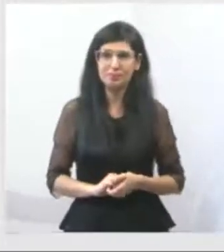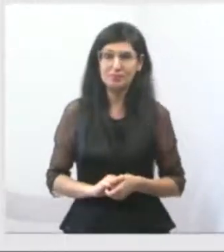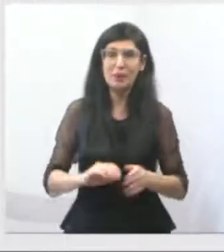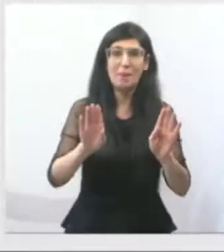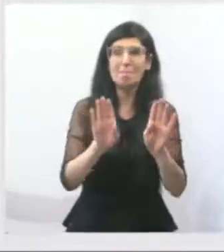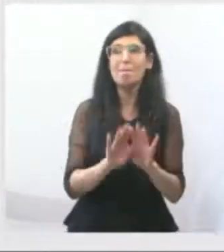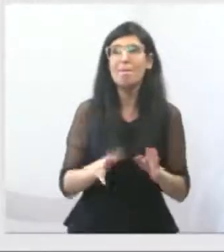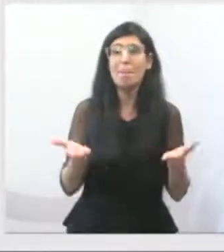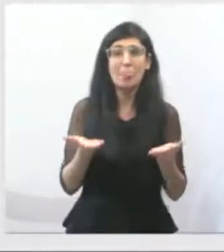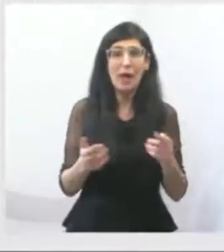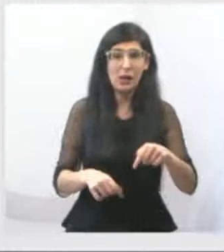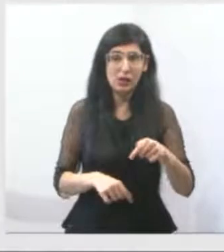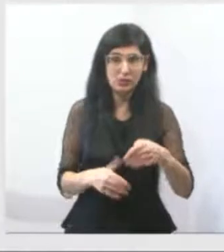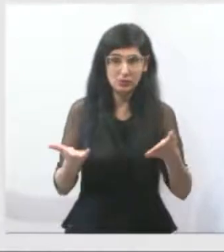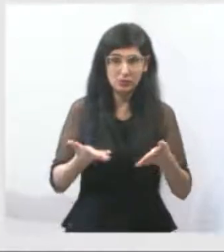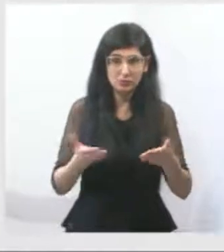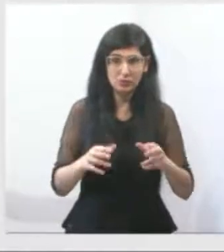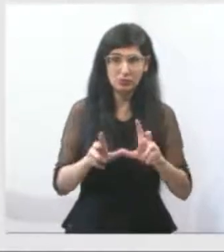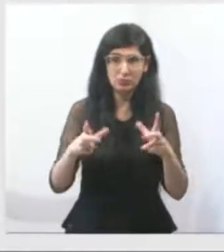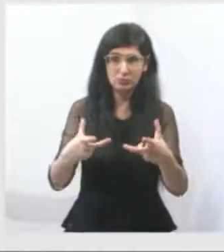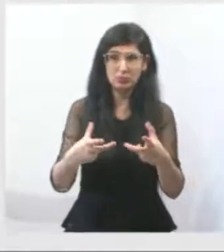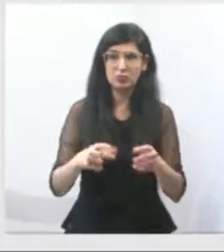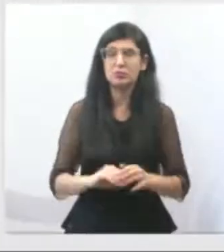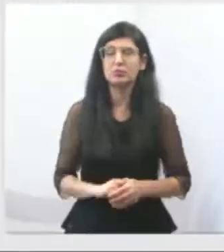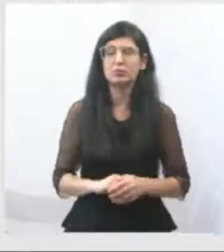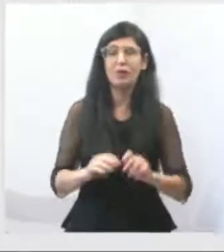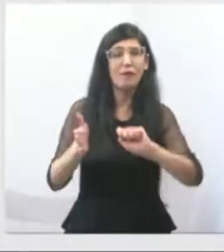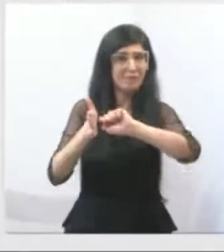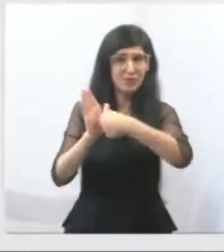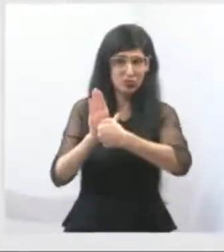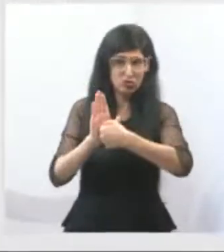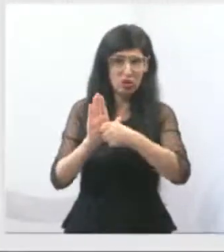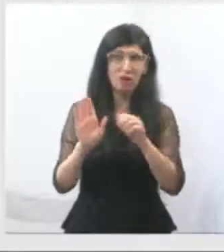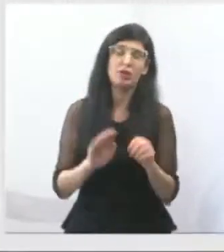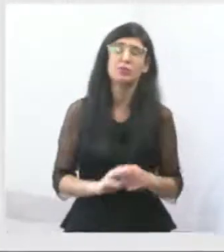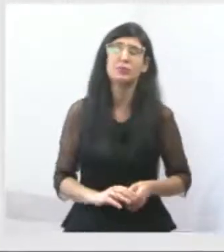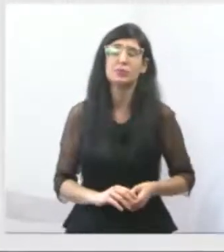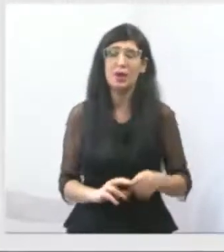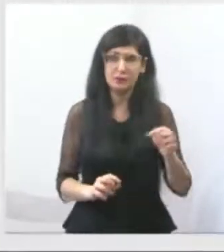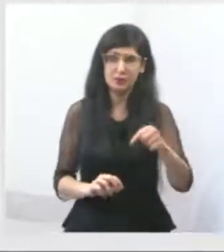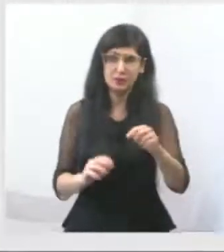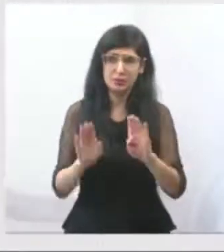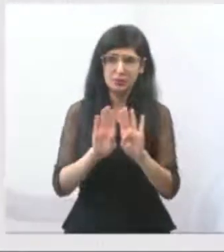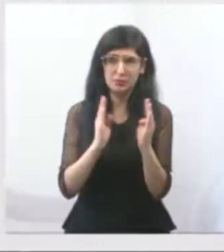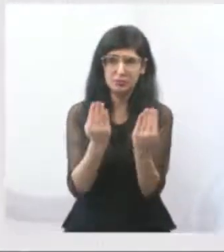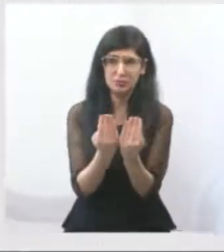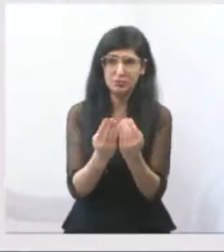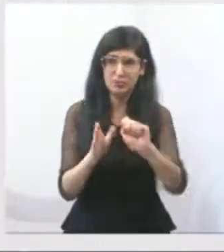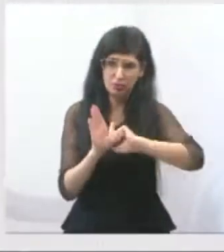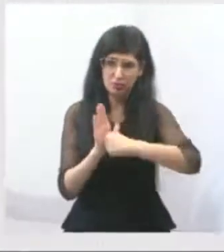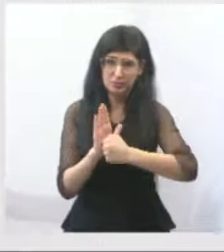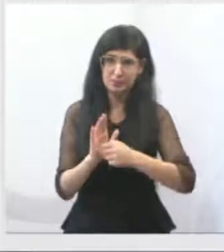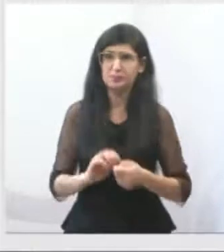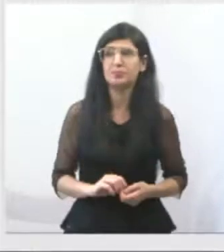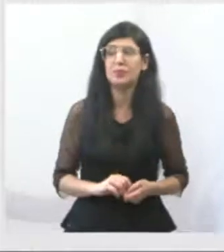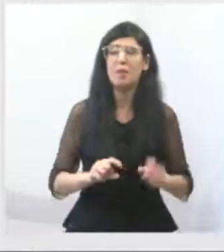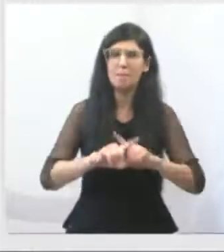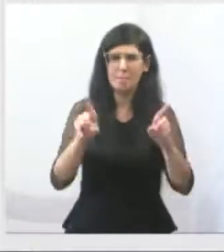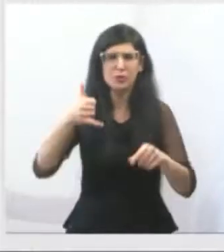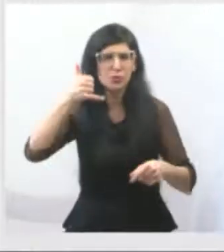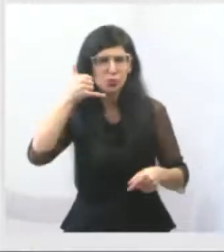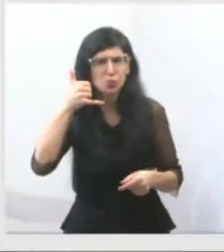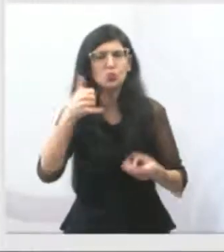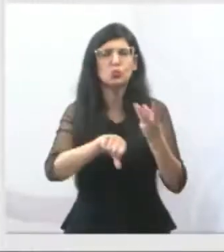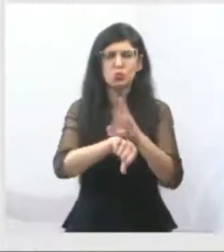recebendo, a câmara está fechada, então, a gente está estimulando cada vez mais telefone,